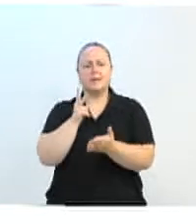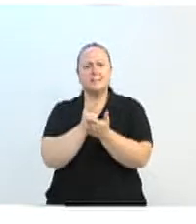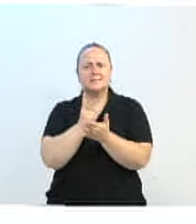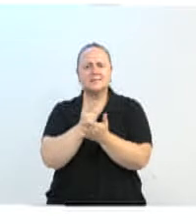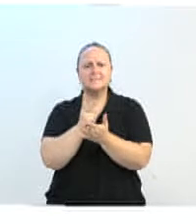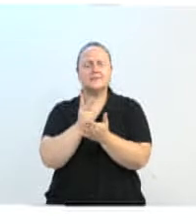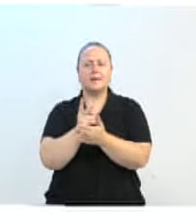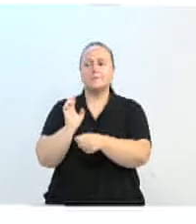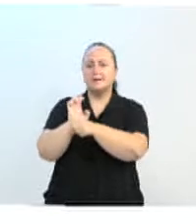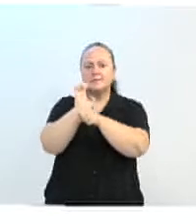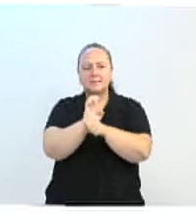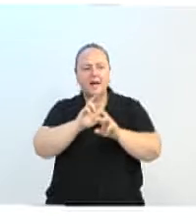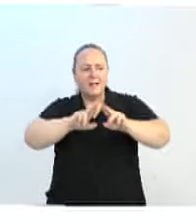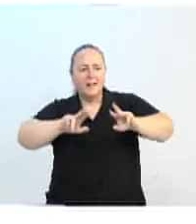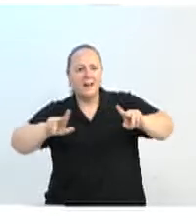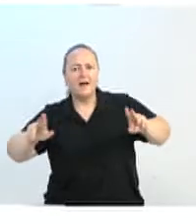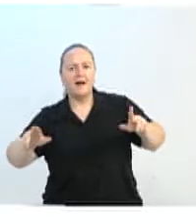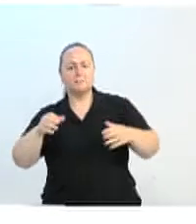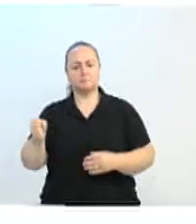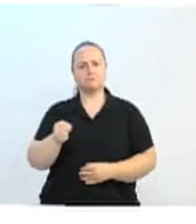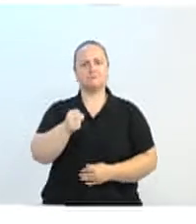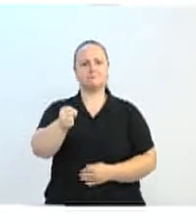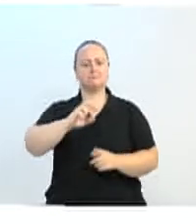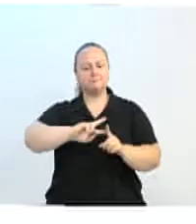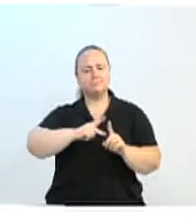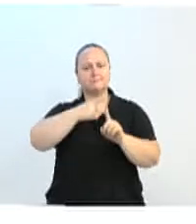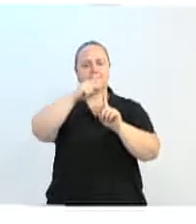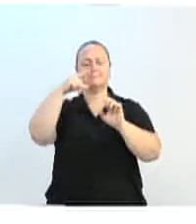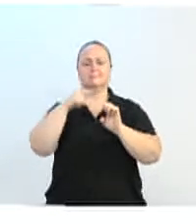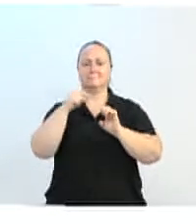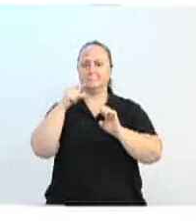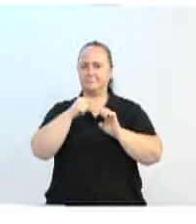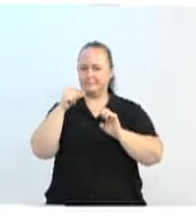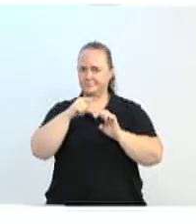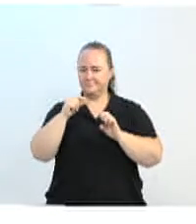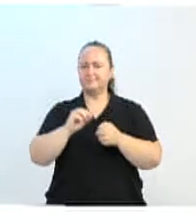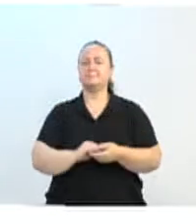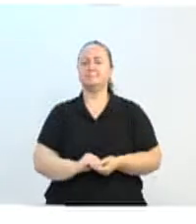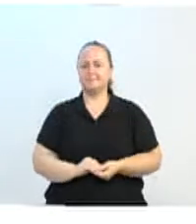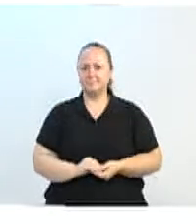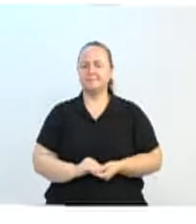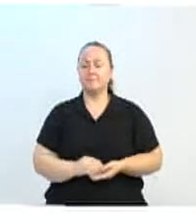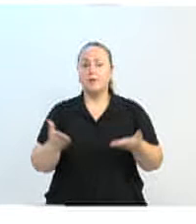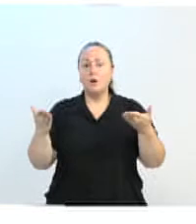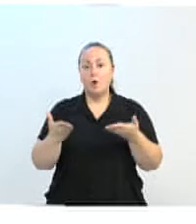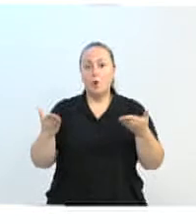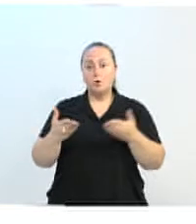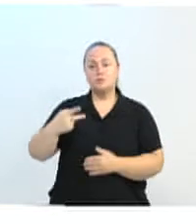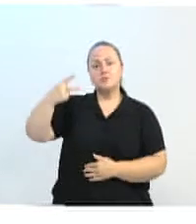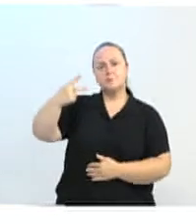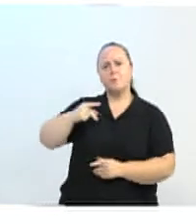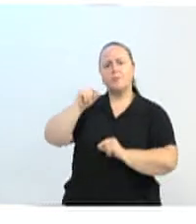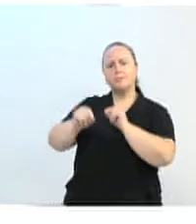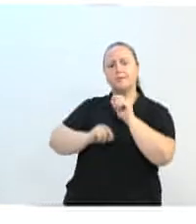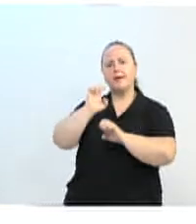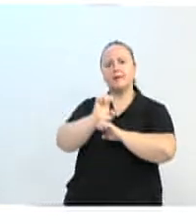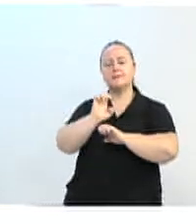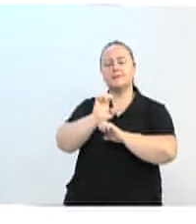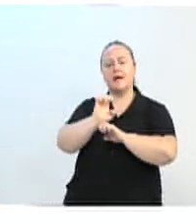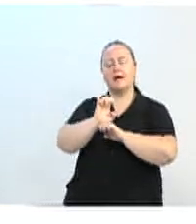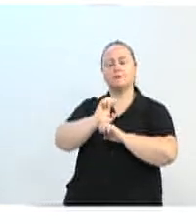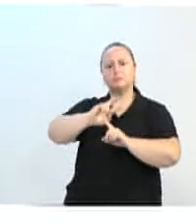diversificado e à frente quando se fala em inovação e empreendedorismo. Hoje nós somos o segundo Estado mais inovador do país.